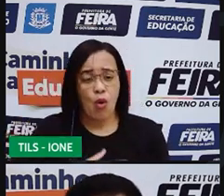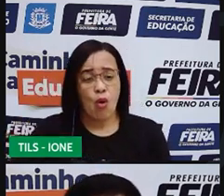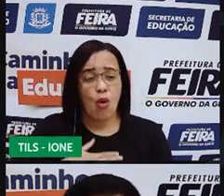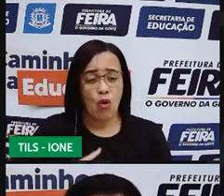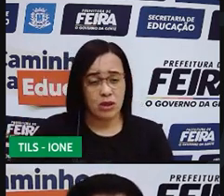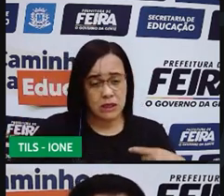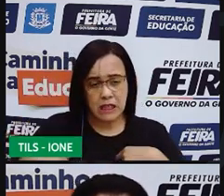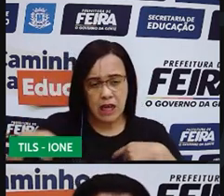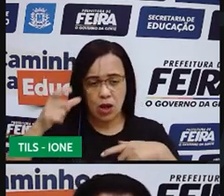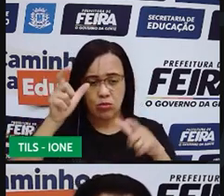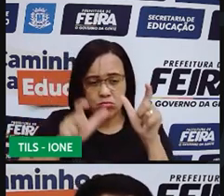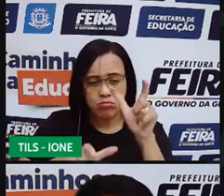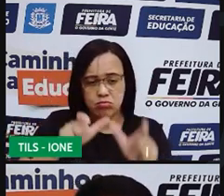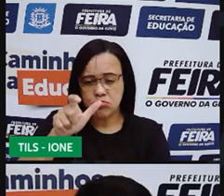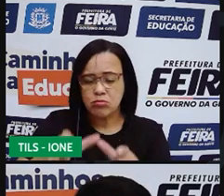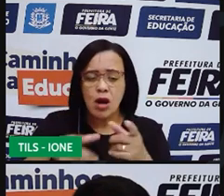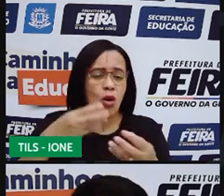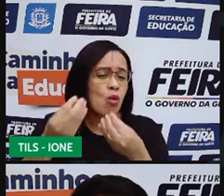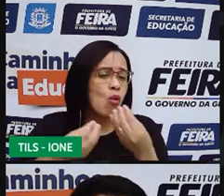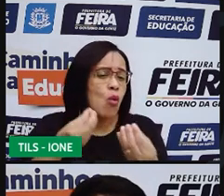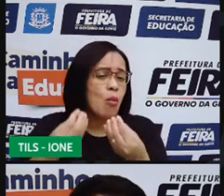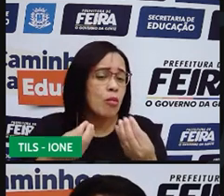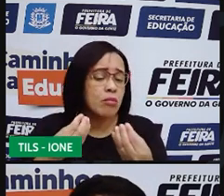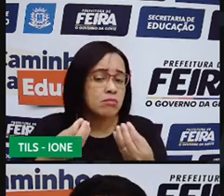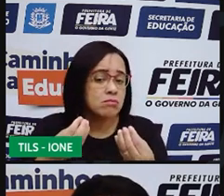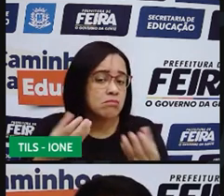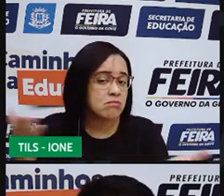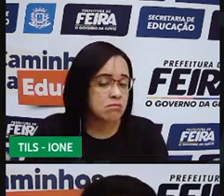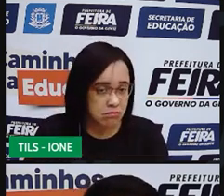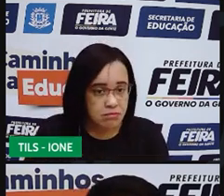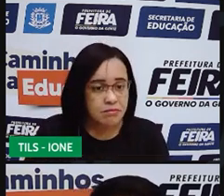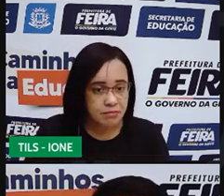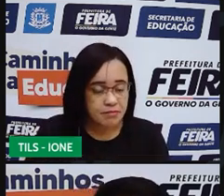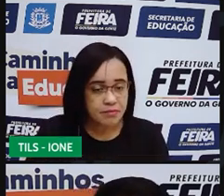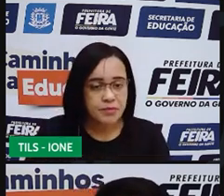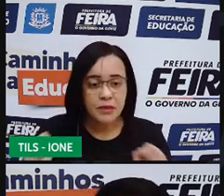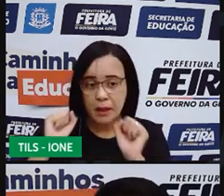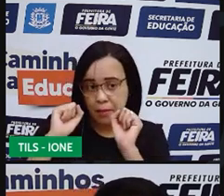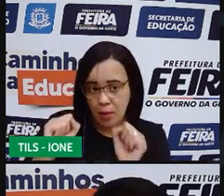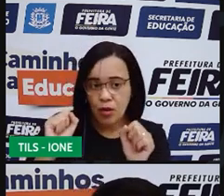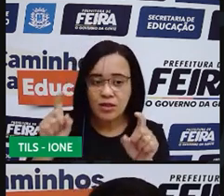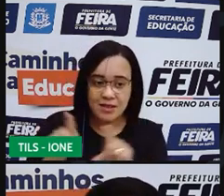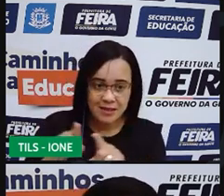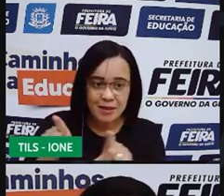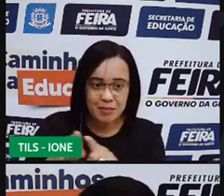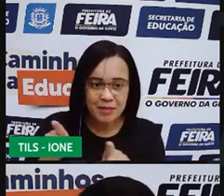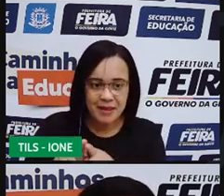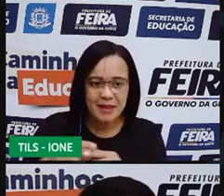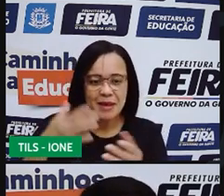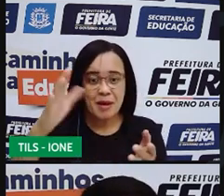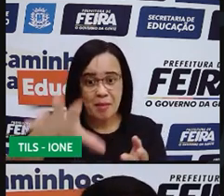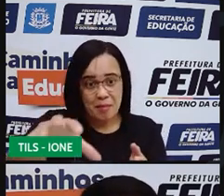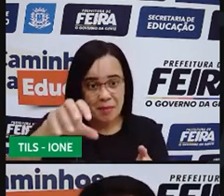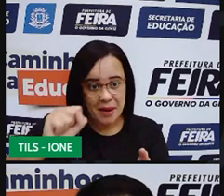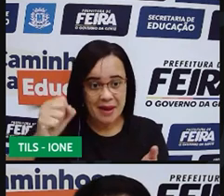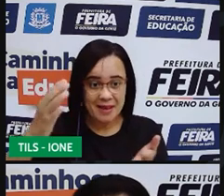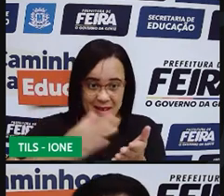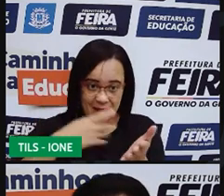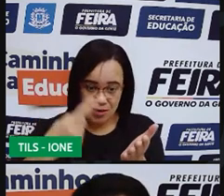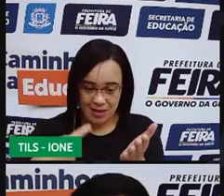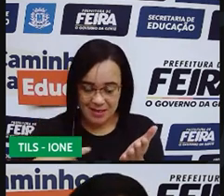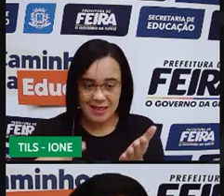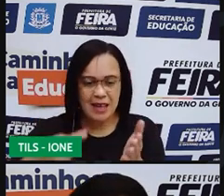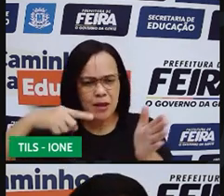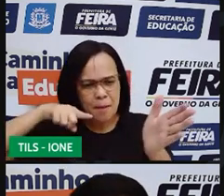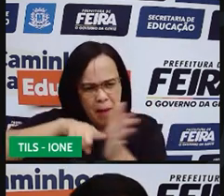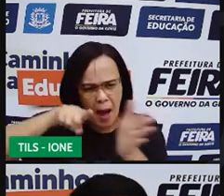perguntar isso. Inclusive, nesse momento, você pode pegar aí o seu caderno para ir escrevendo essas perguntas que eu